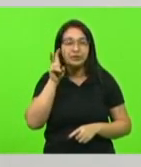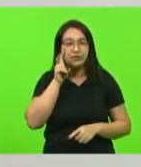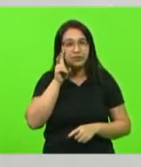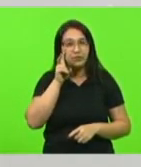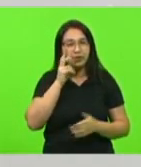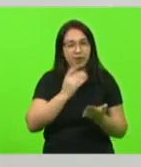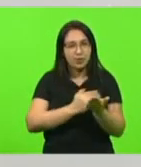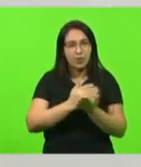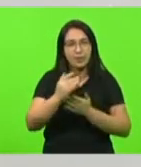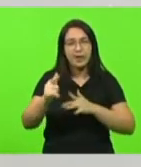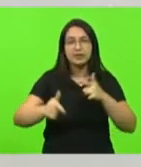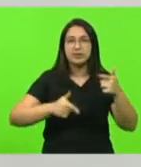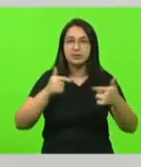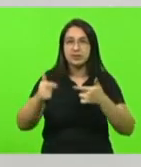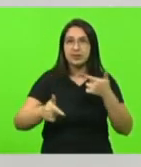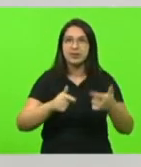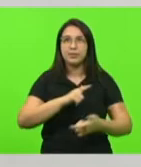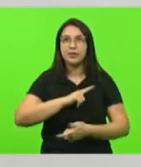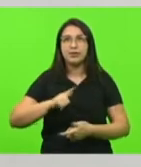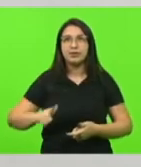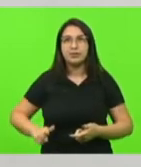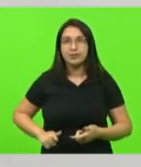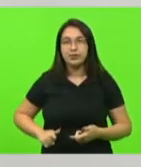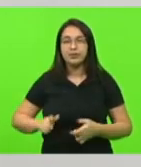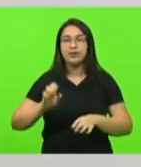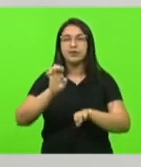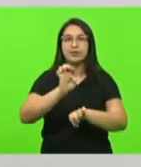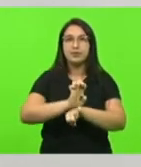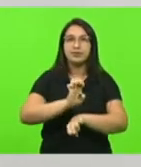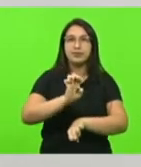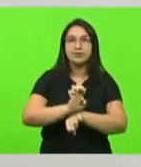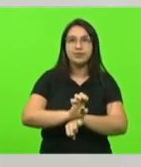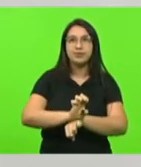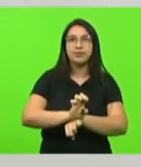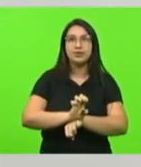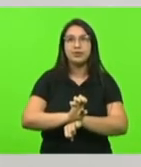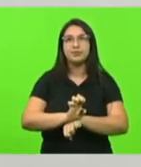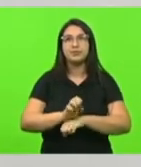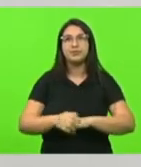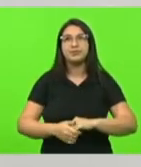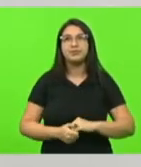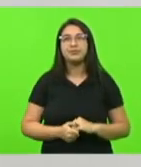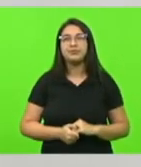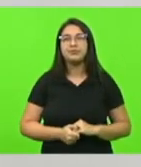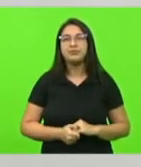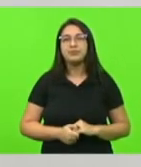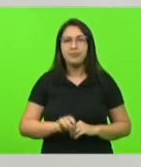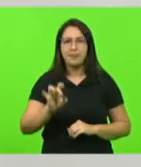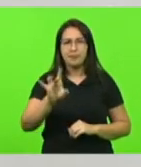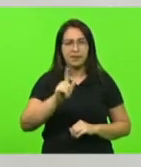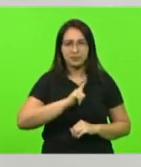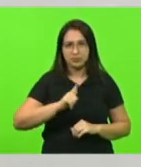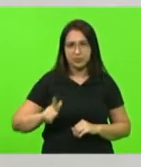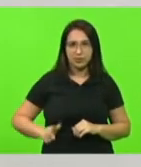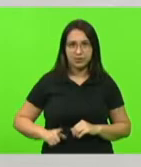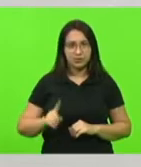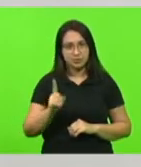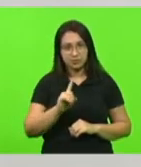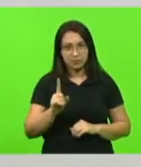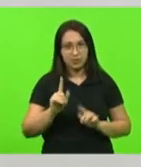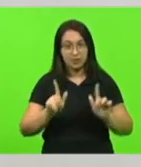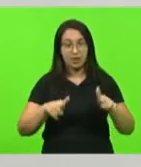atividades de governo do Estado agora não estou falando só do governador mas de ações de governo